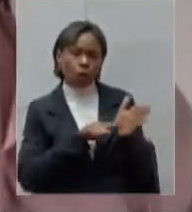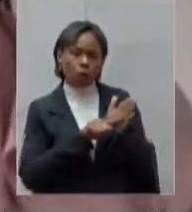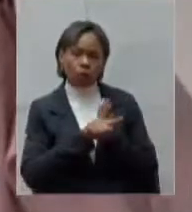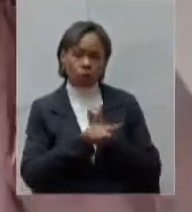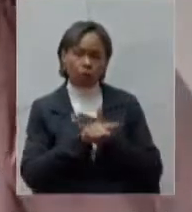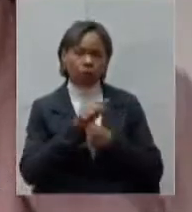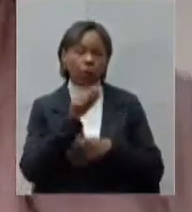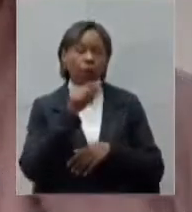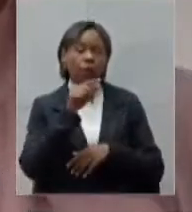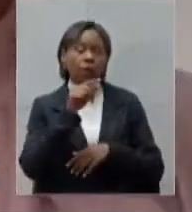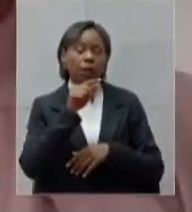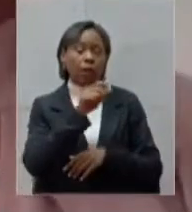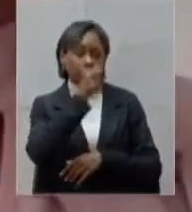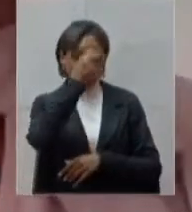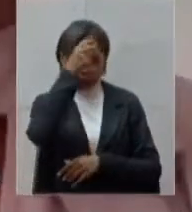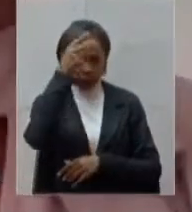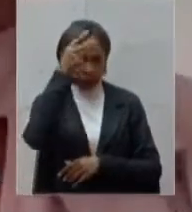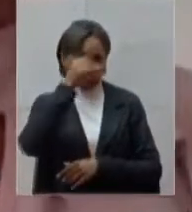de Fora